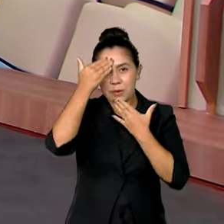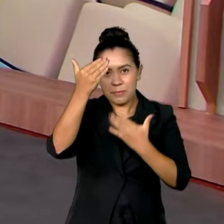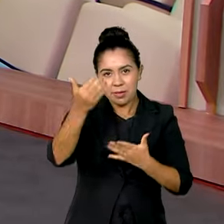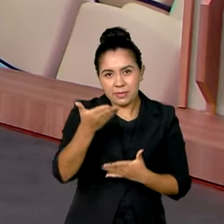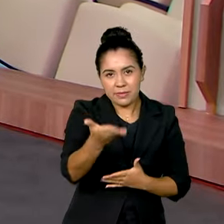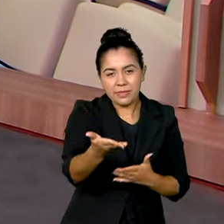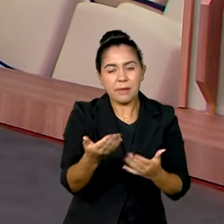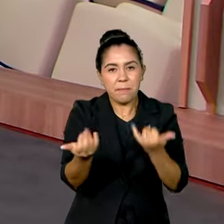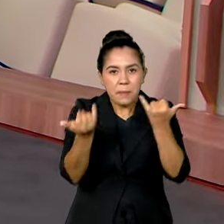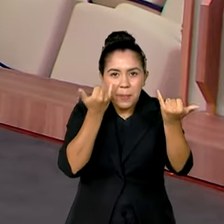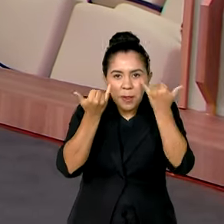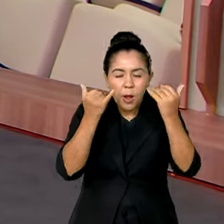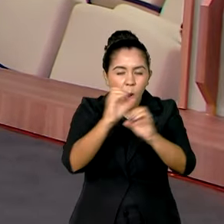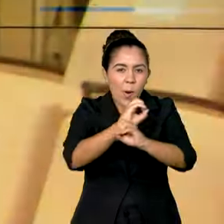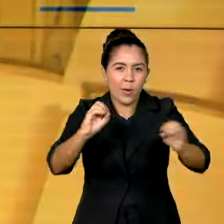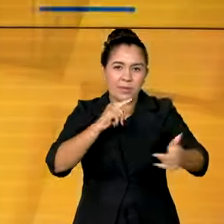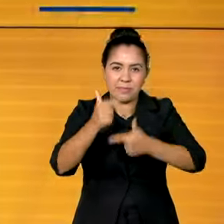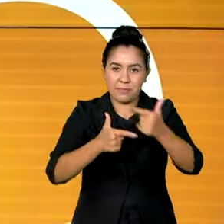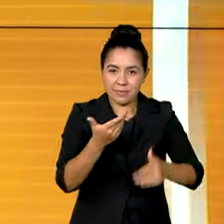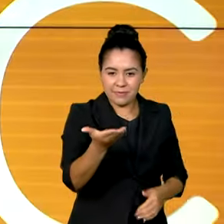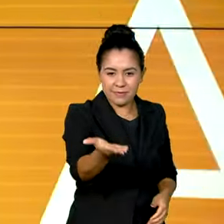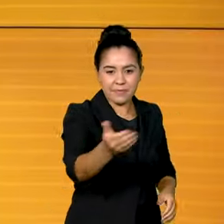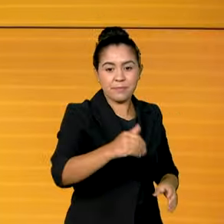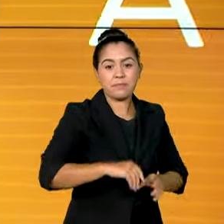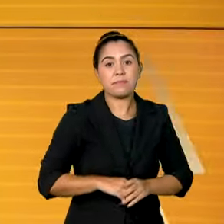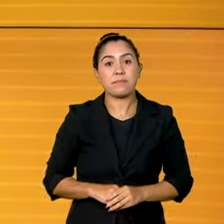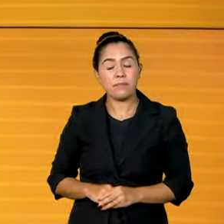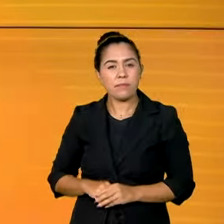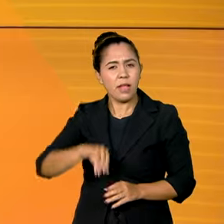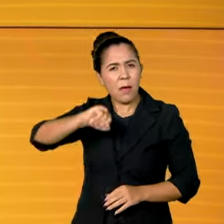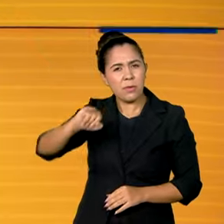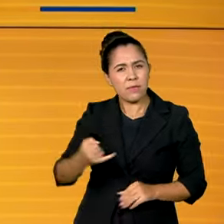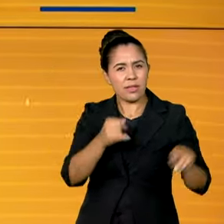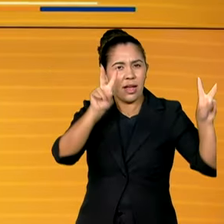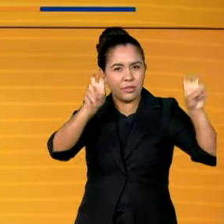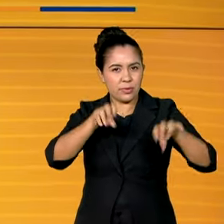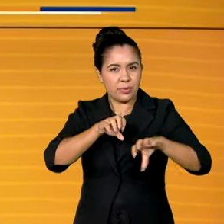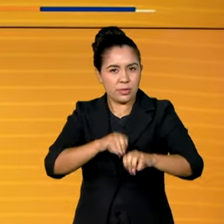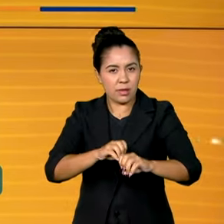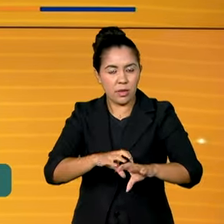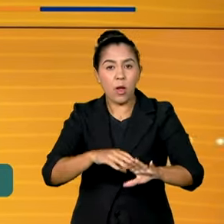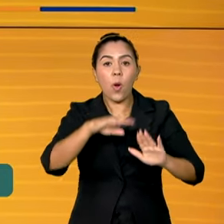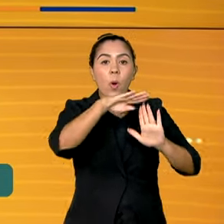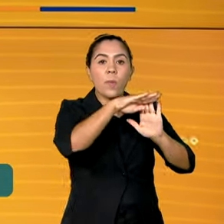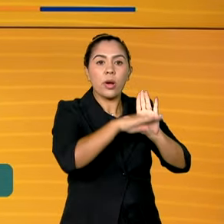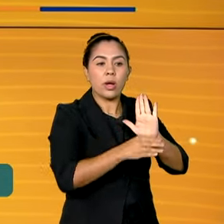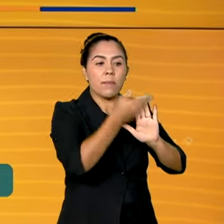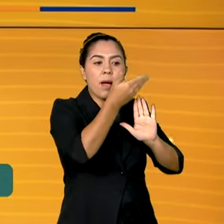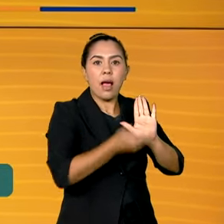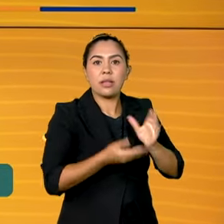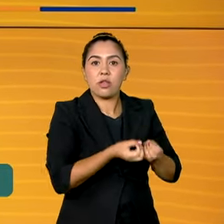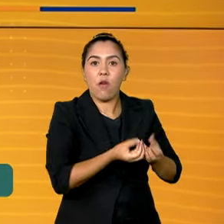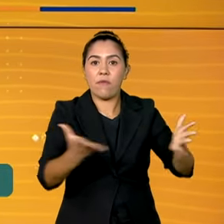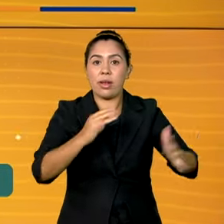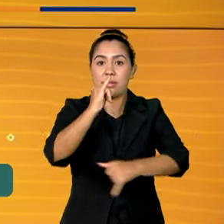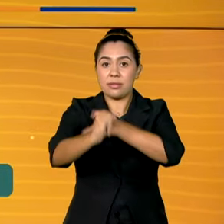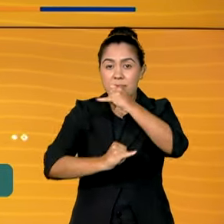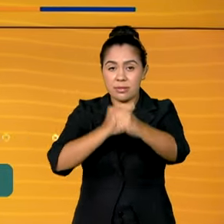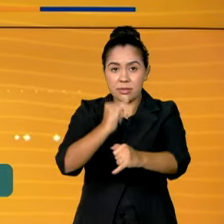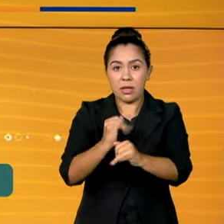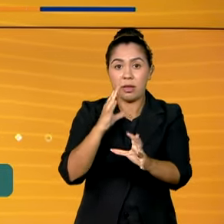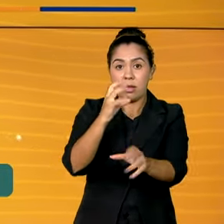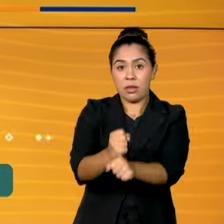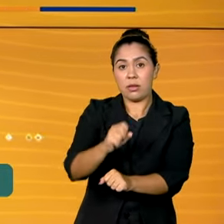pelas suas informações. Bom trabalho para você. E por falar em educação, o programa Escolas Conectadas já chegou a 59